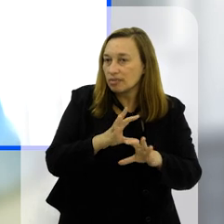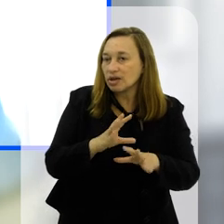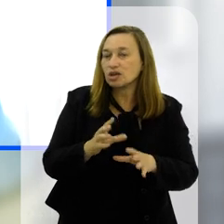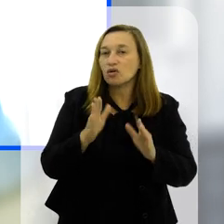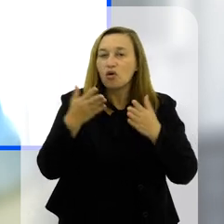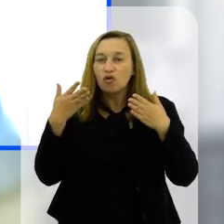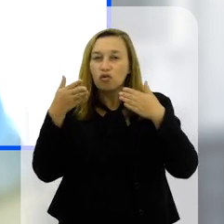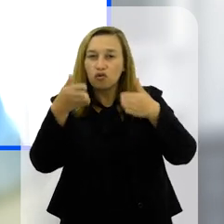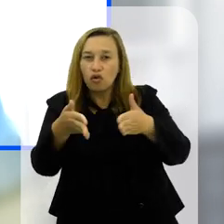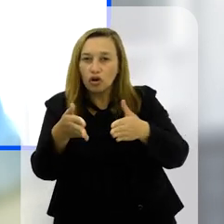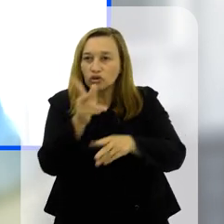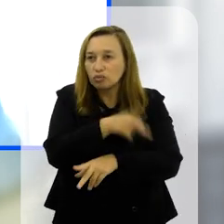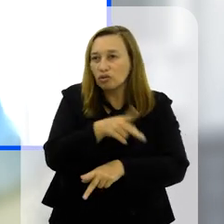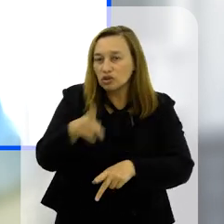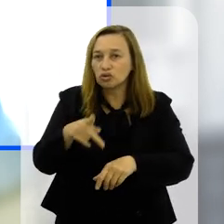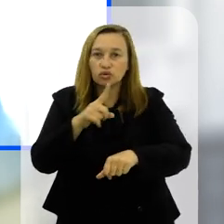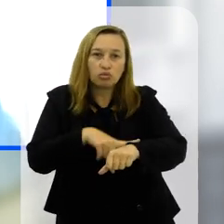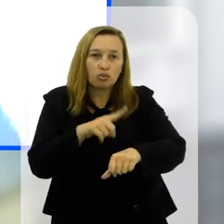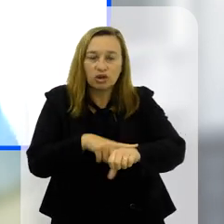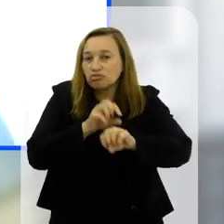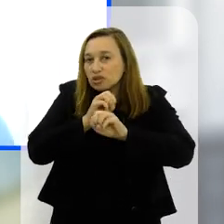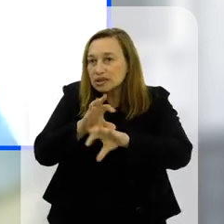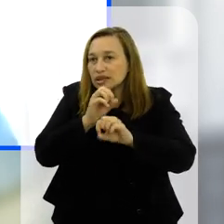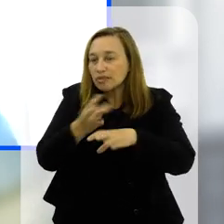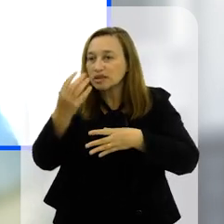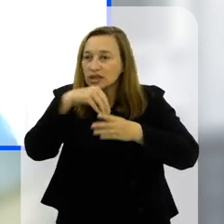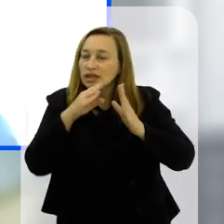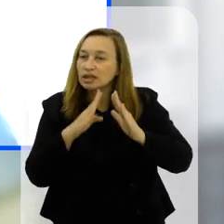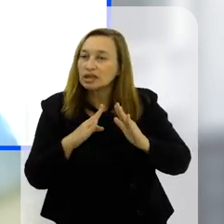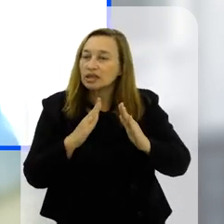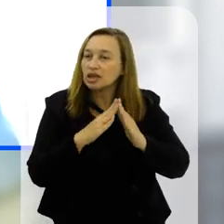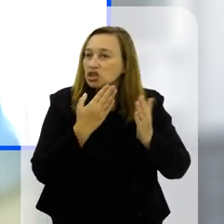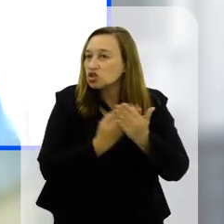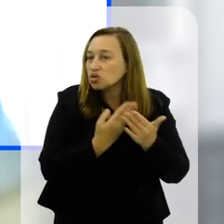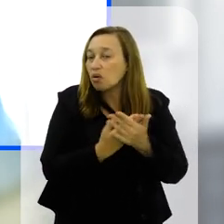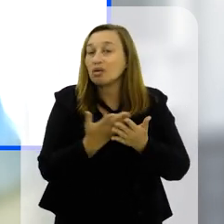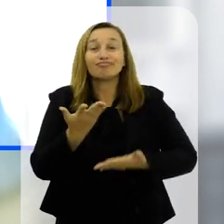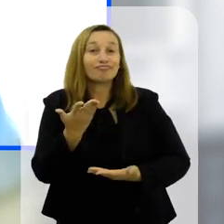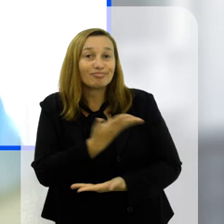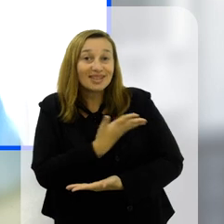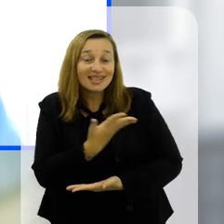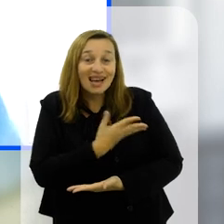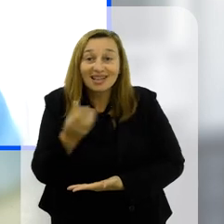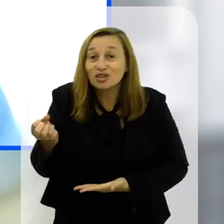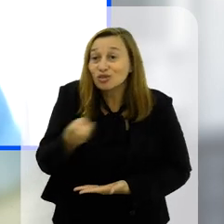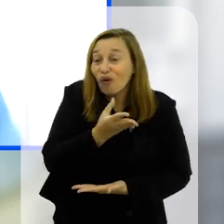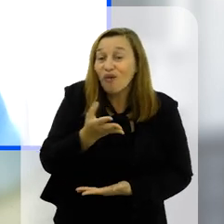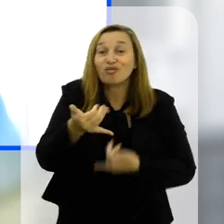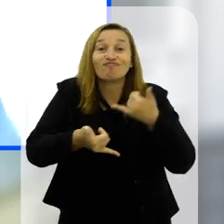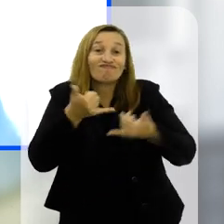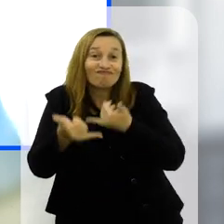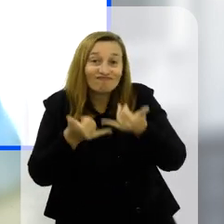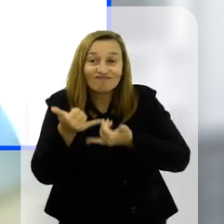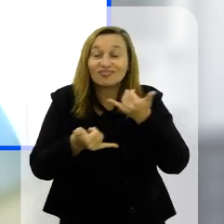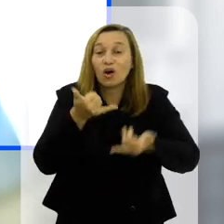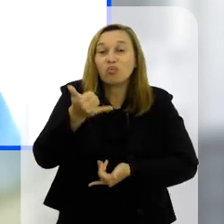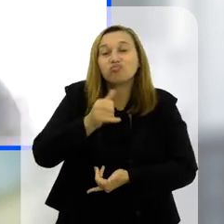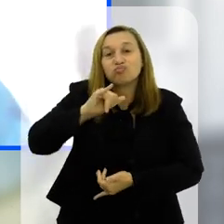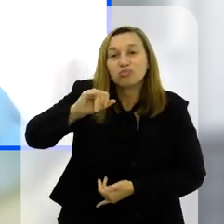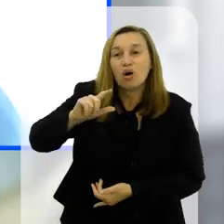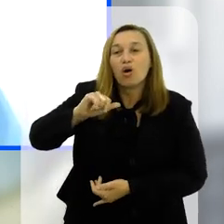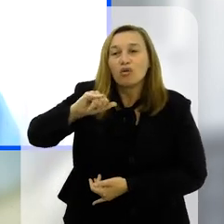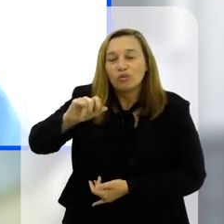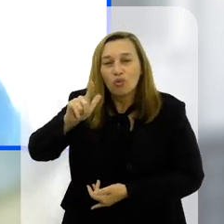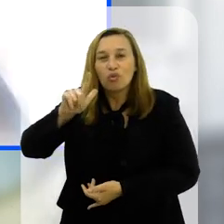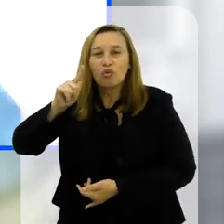que o professor está promovendo ali em termos de interação dentro de sala de aula que eles também façam amizades, que eles brinquem que eles consigam